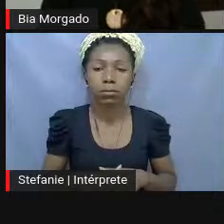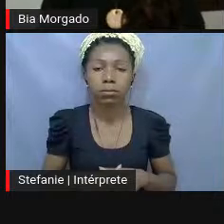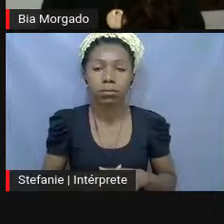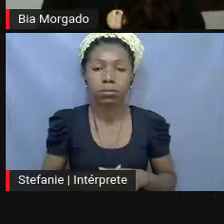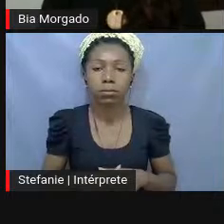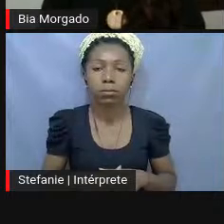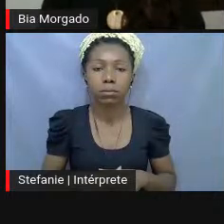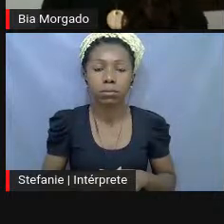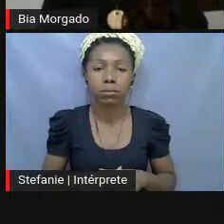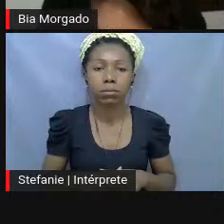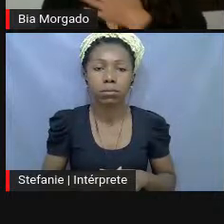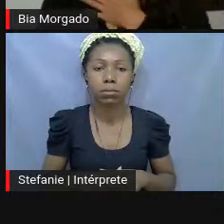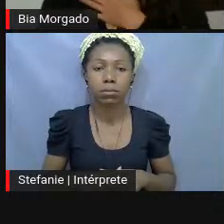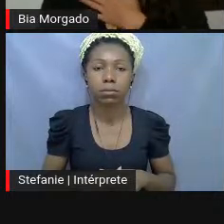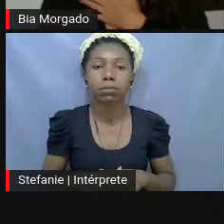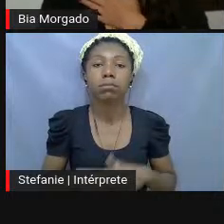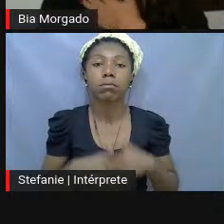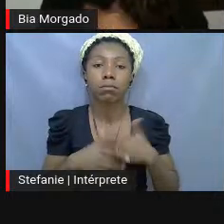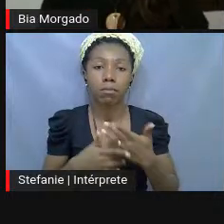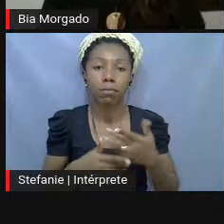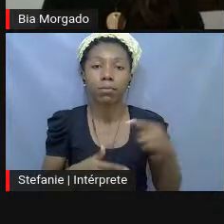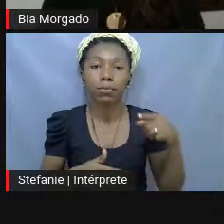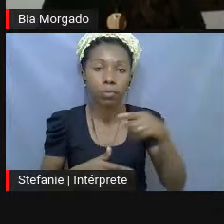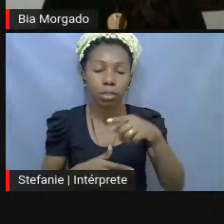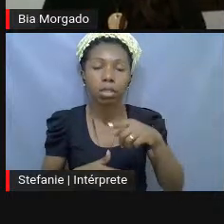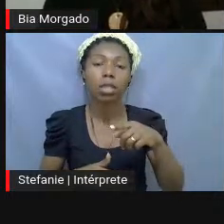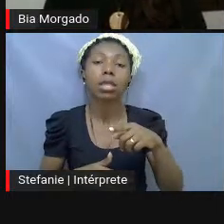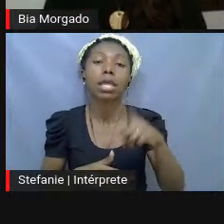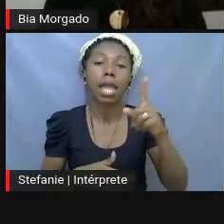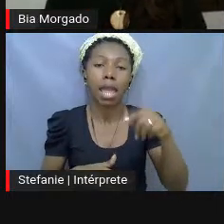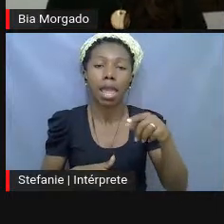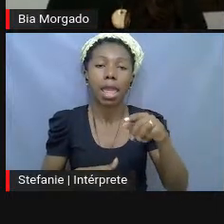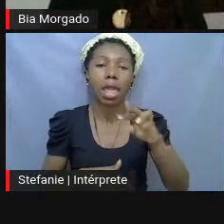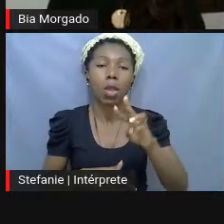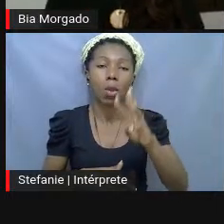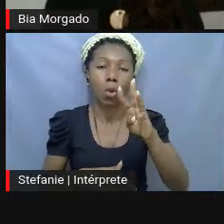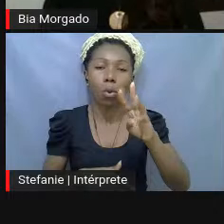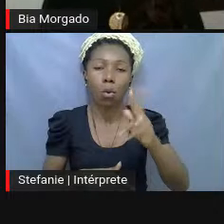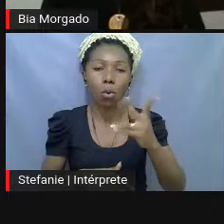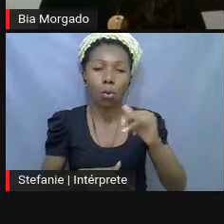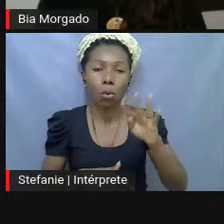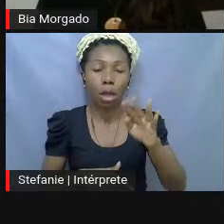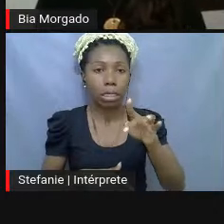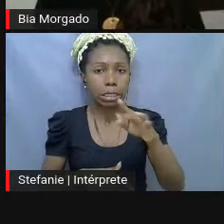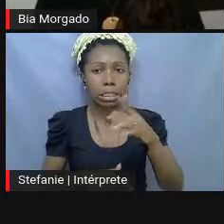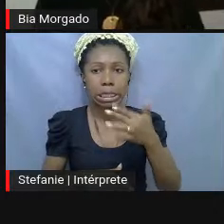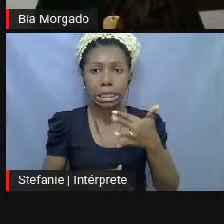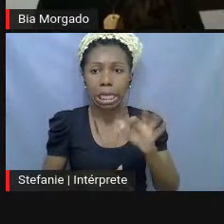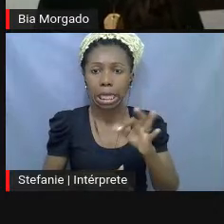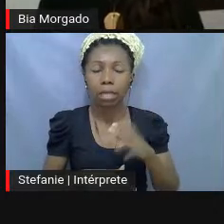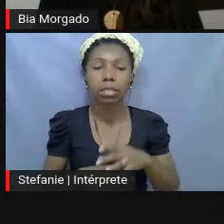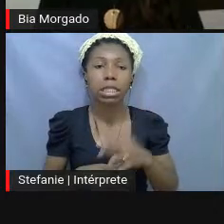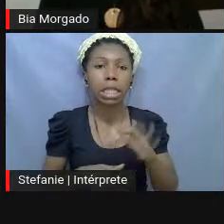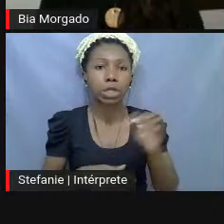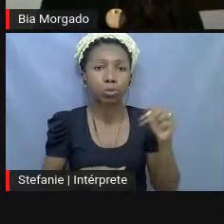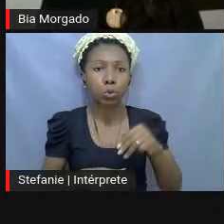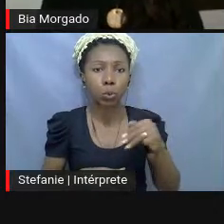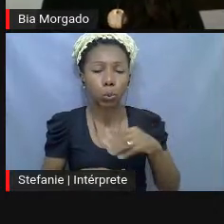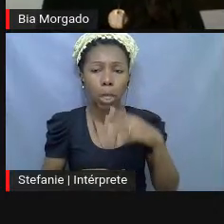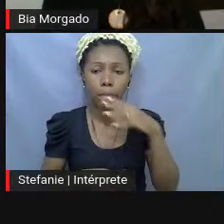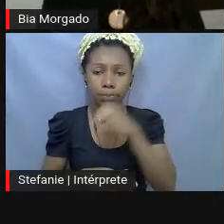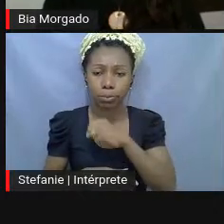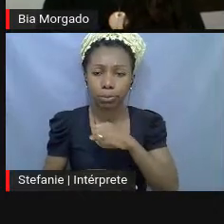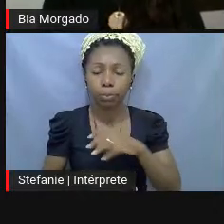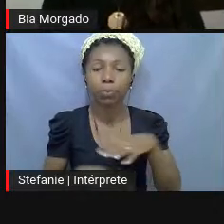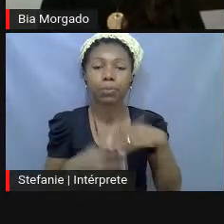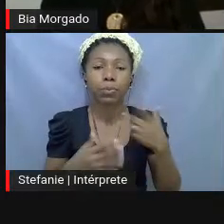Bem, aqui é o Whitechapel, 10 minutos, meu Deus, não esperava tão rápido, posso passar tão rápido. aqui a